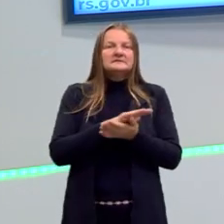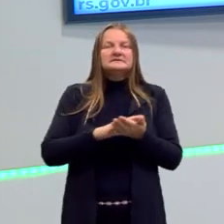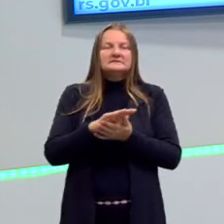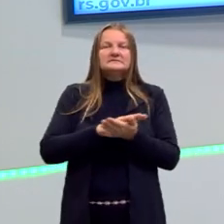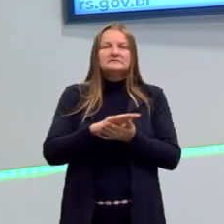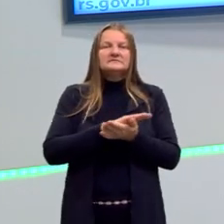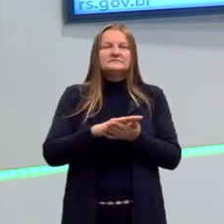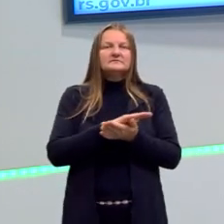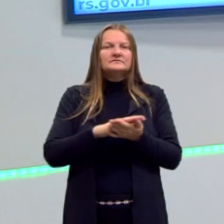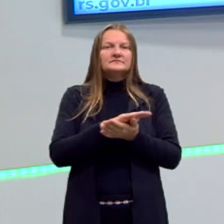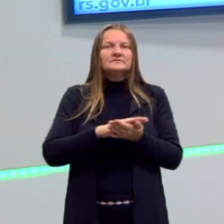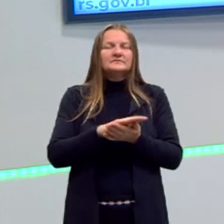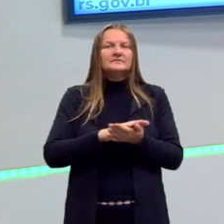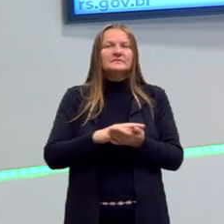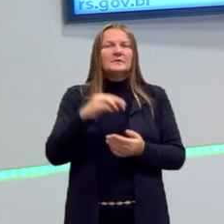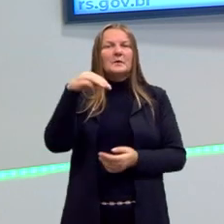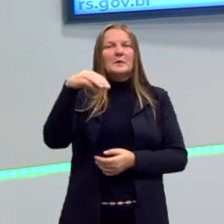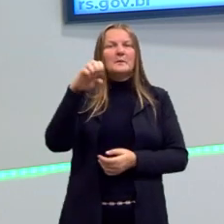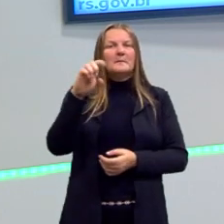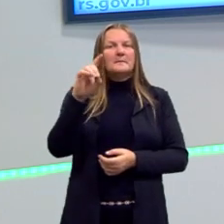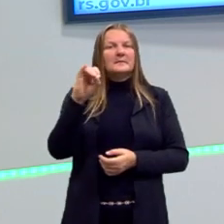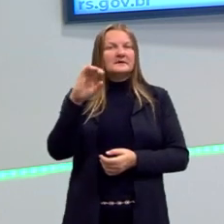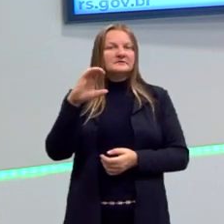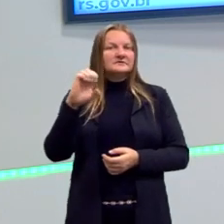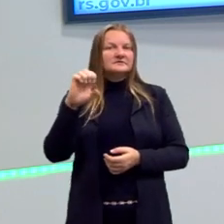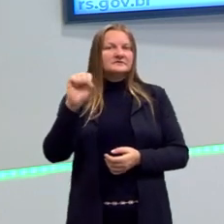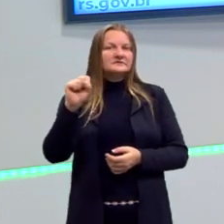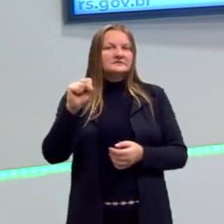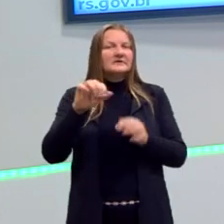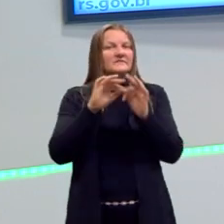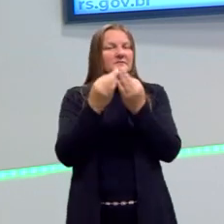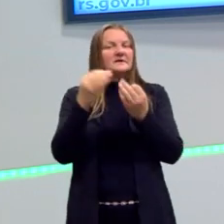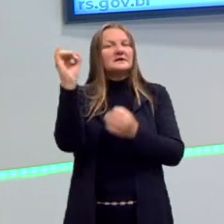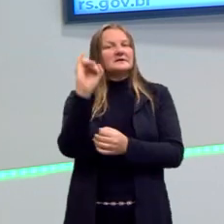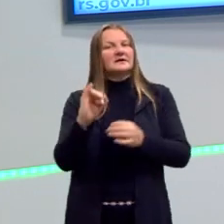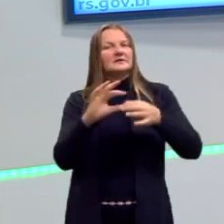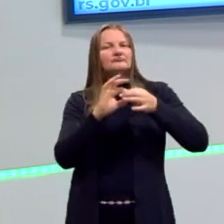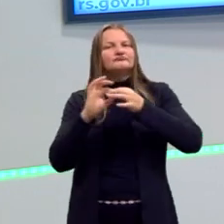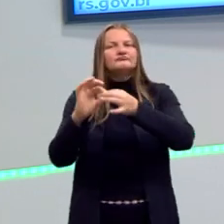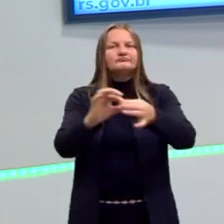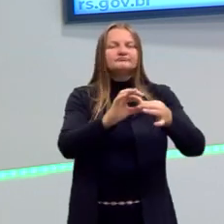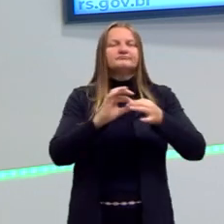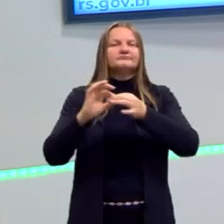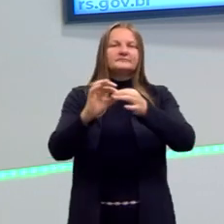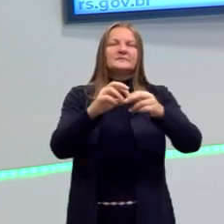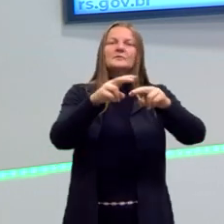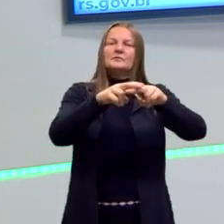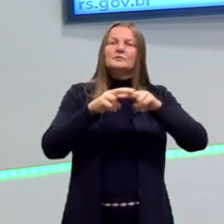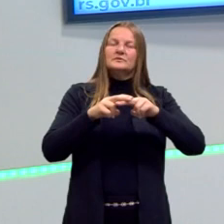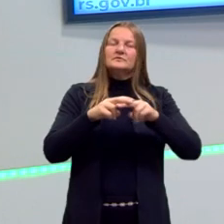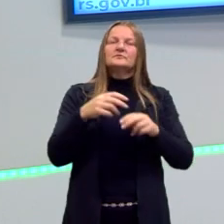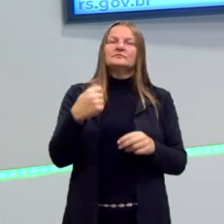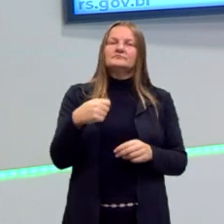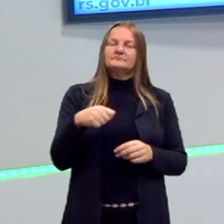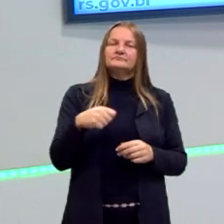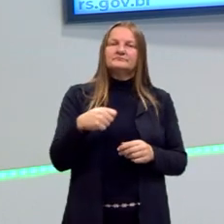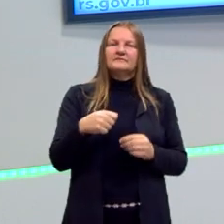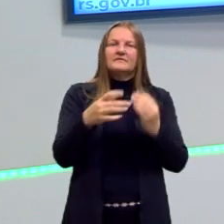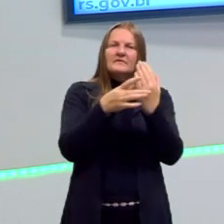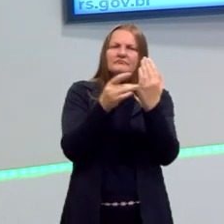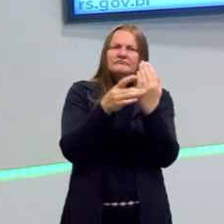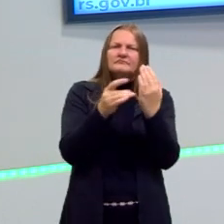era que os médicos unificassem a Itália, e que, para isso, para a unificação da Itália,